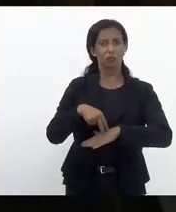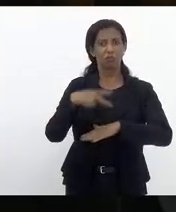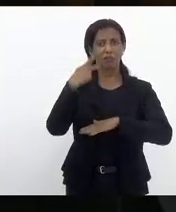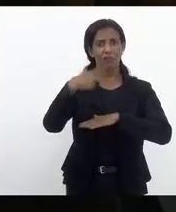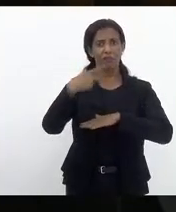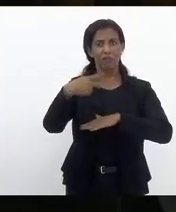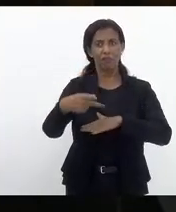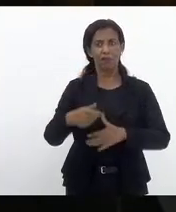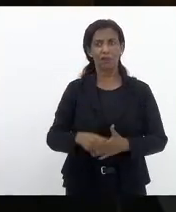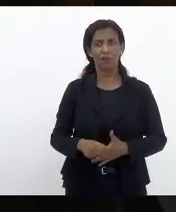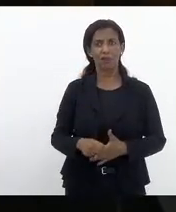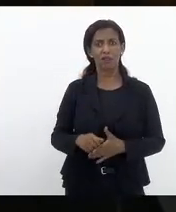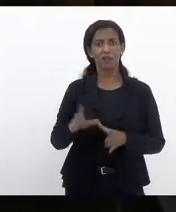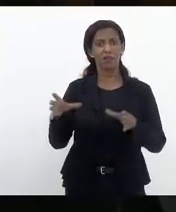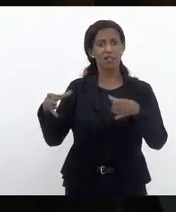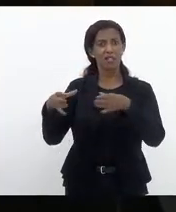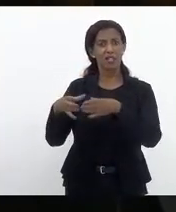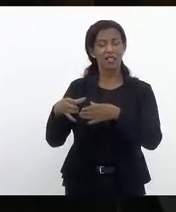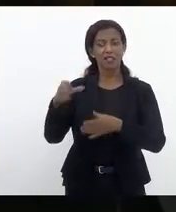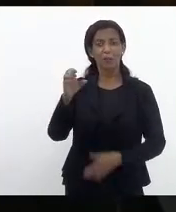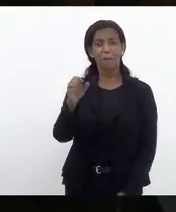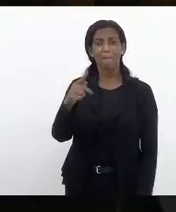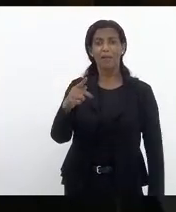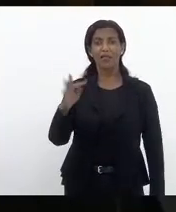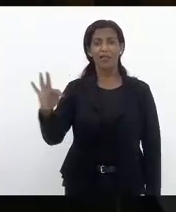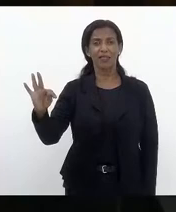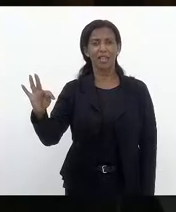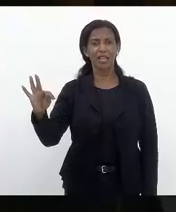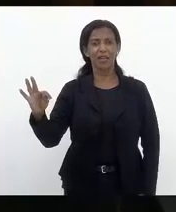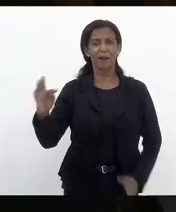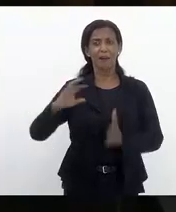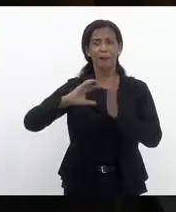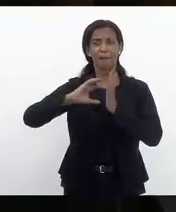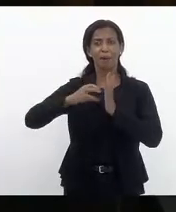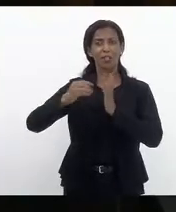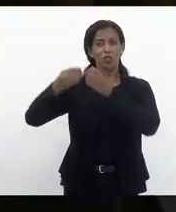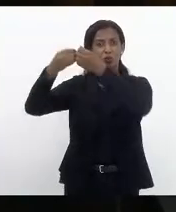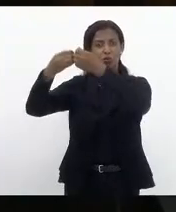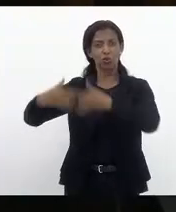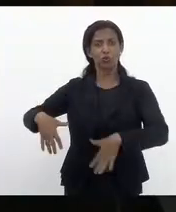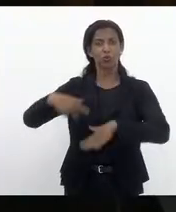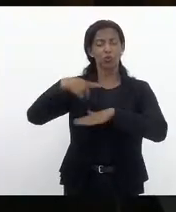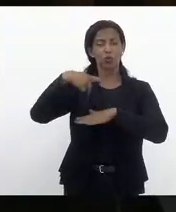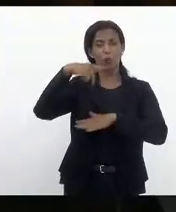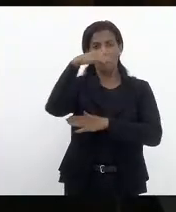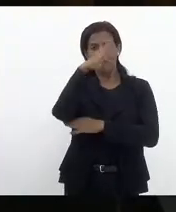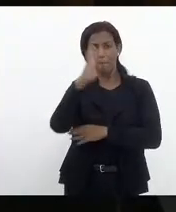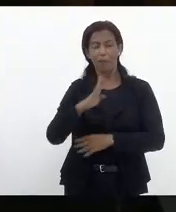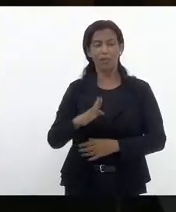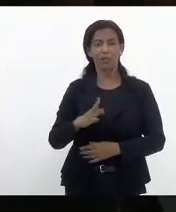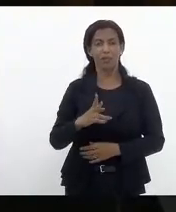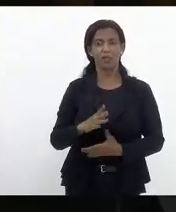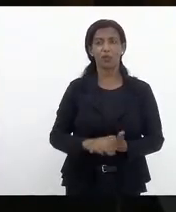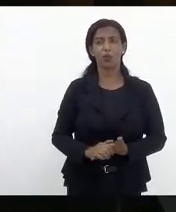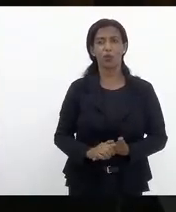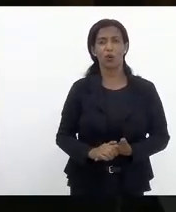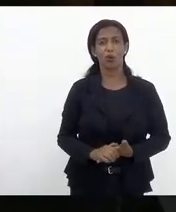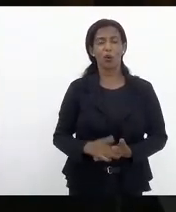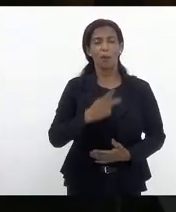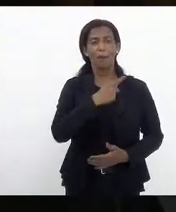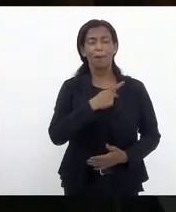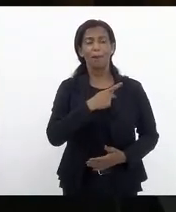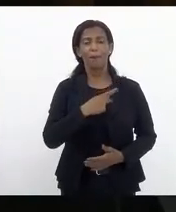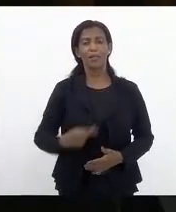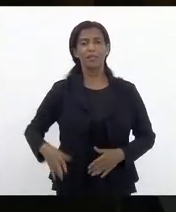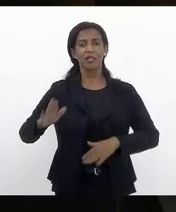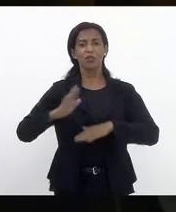eles são egressos do PT o partido que destruiu o Brasil o partido do presidente mais ladrão da história do